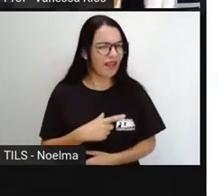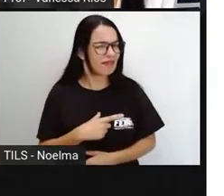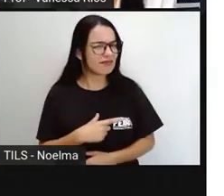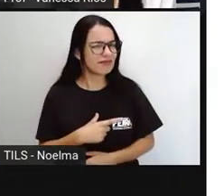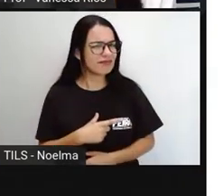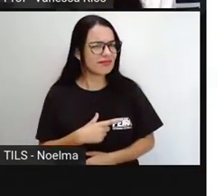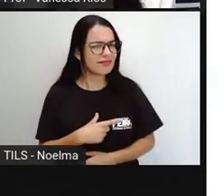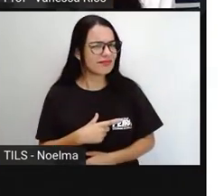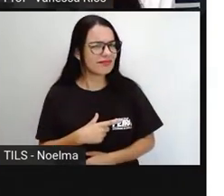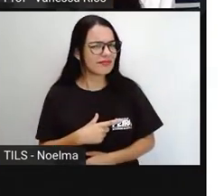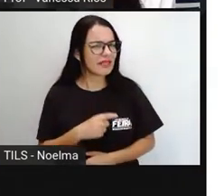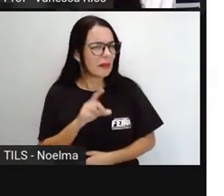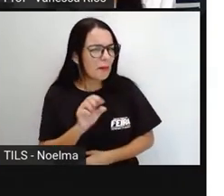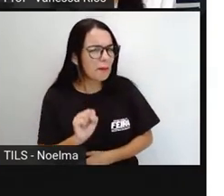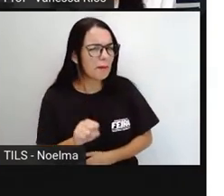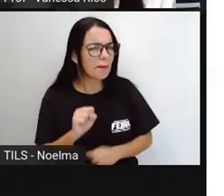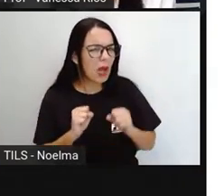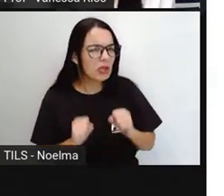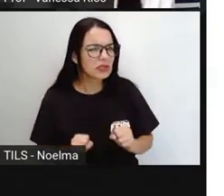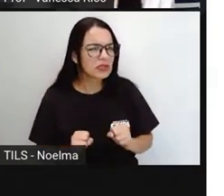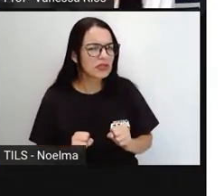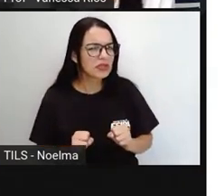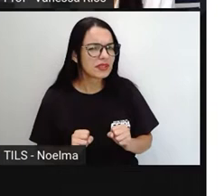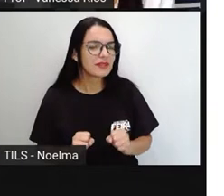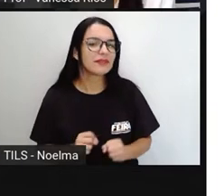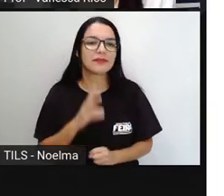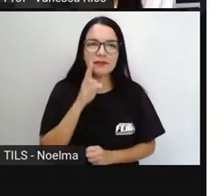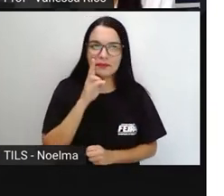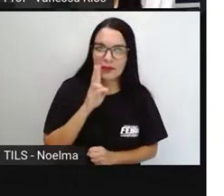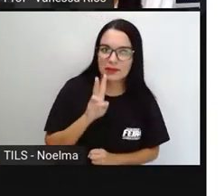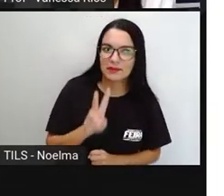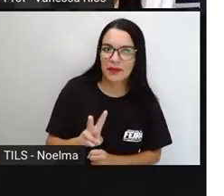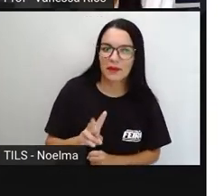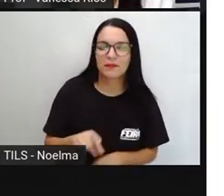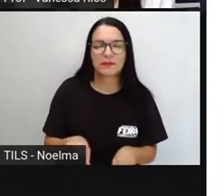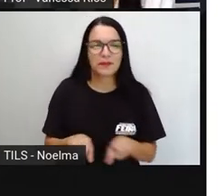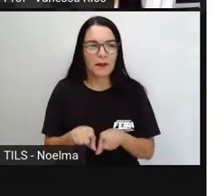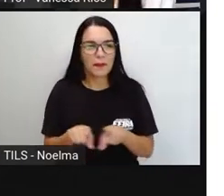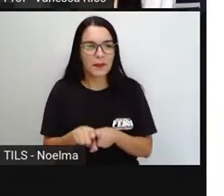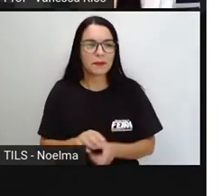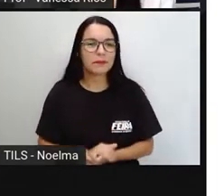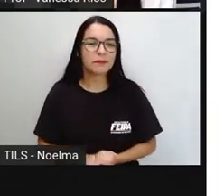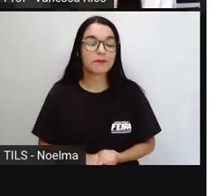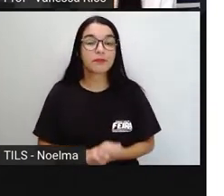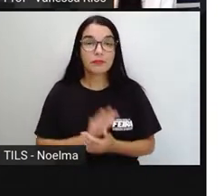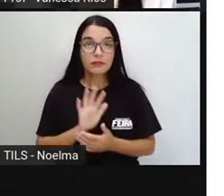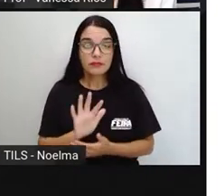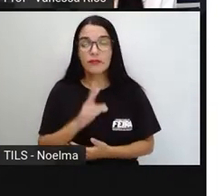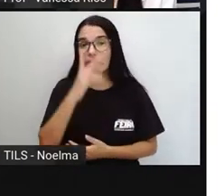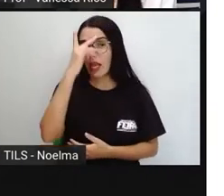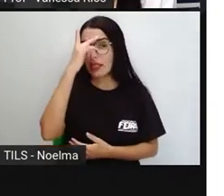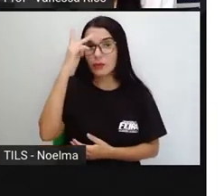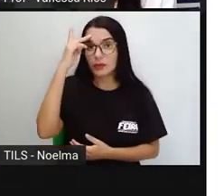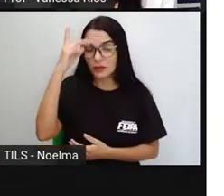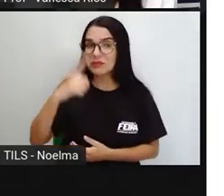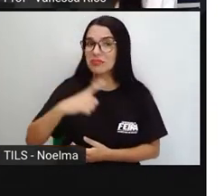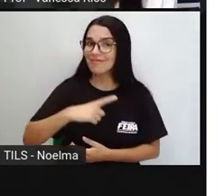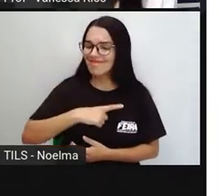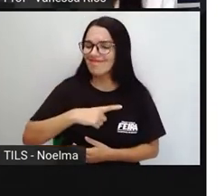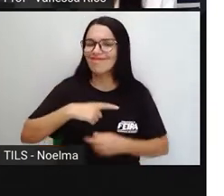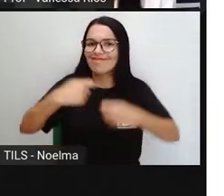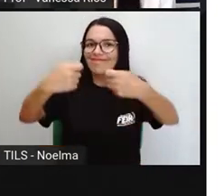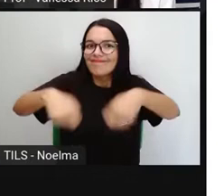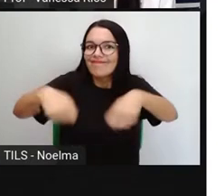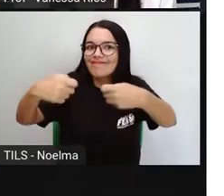necessidade que nós temos das palavras dentro do processo de comunicação. As pessoas têm a necessidade de se